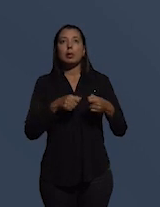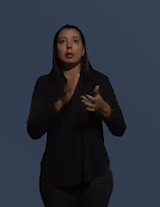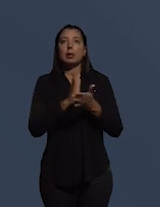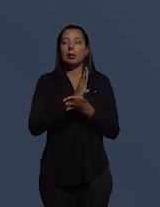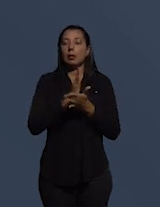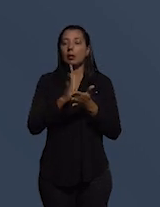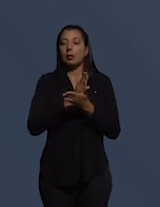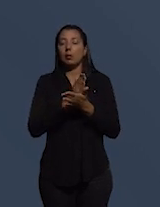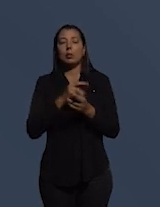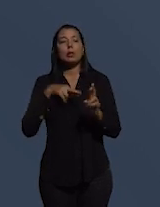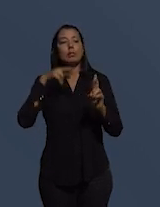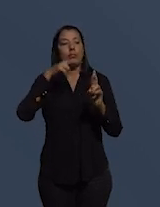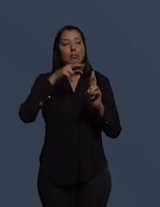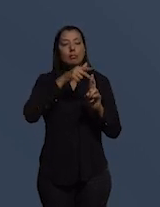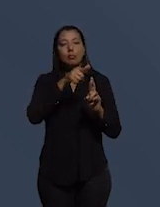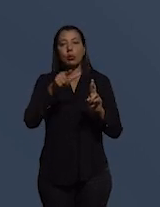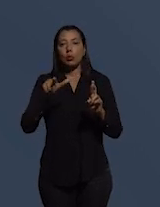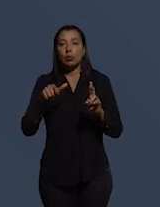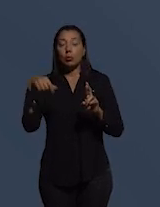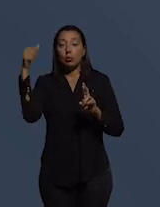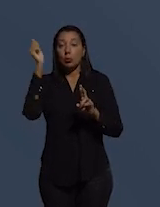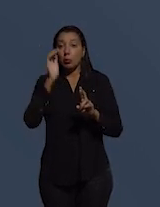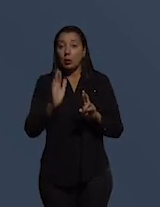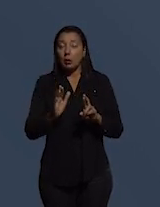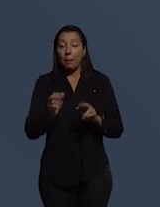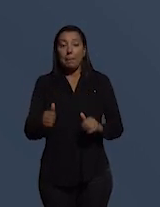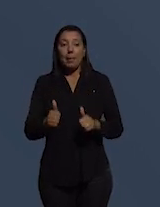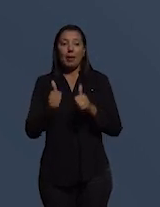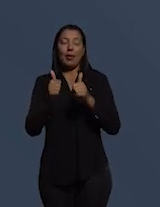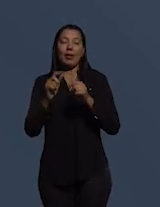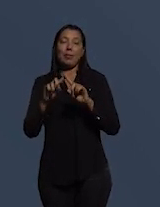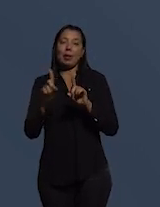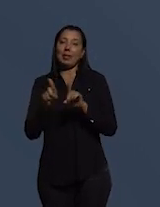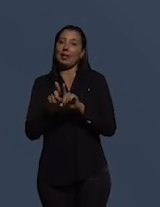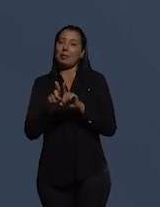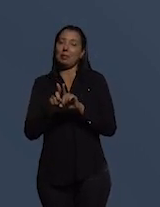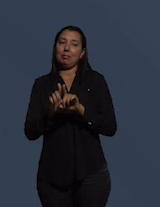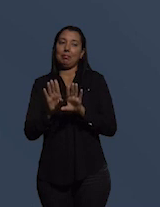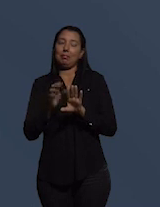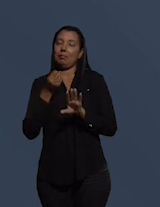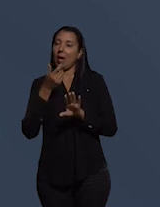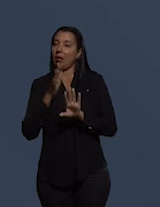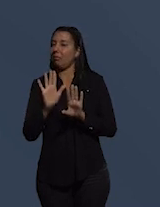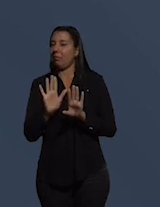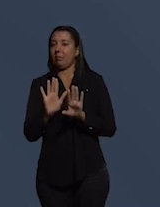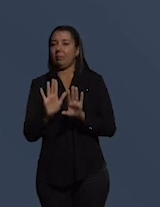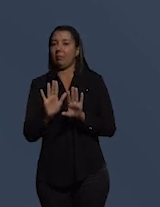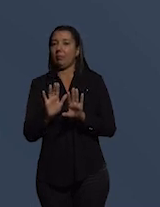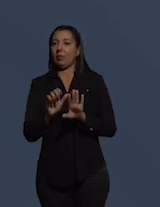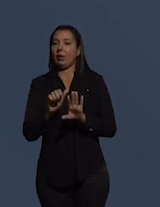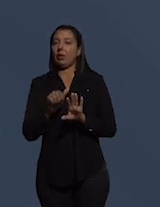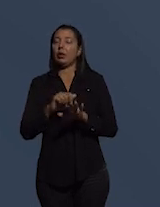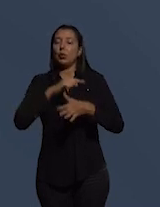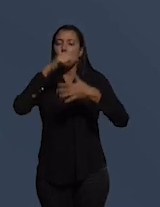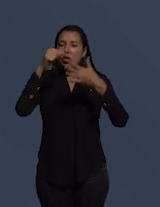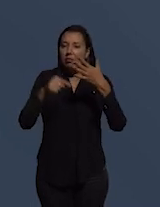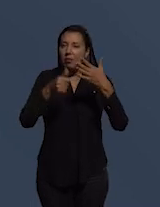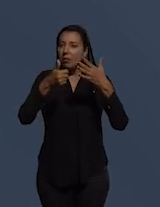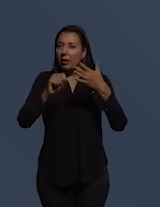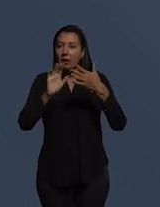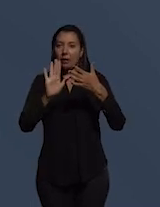refinações o Brasil está melhorando mas também não está tão bem assim está no nível 10 no índice o que